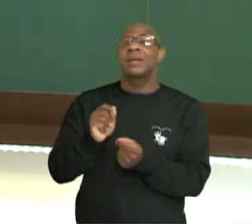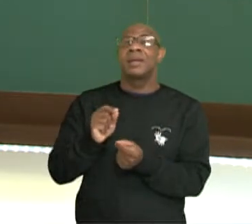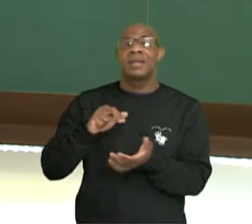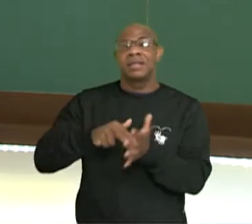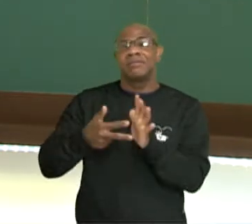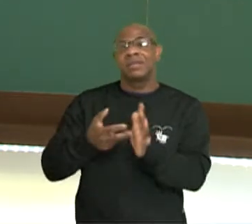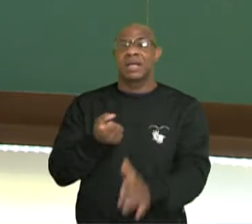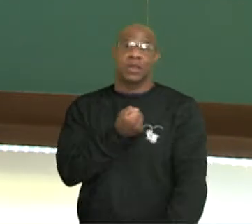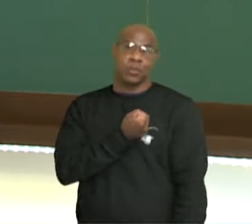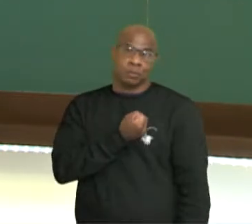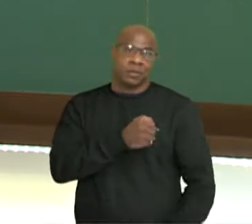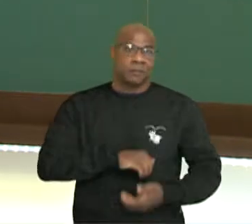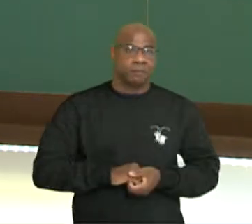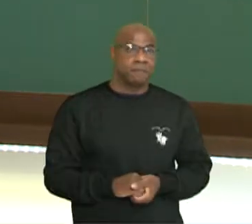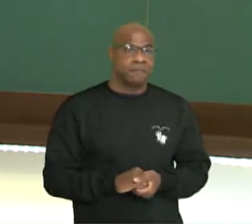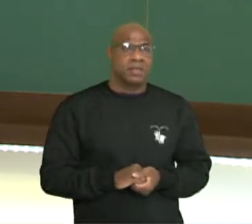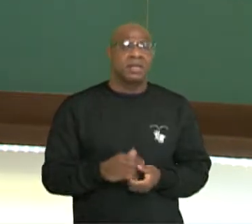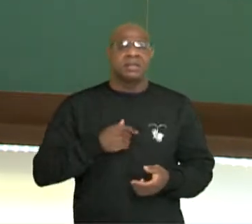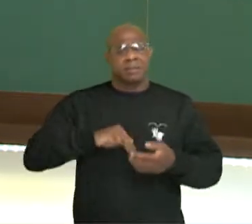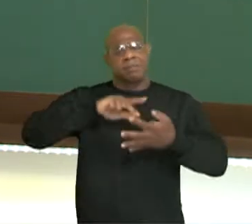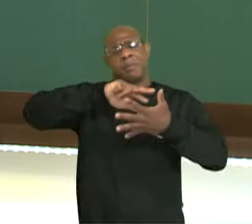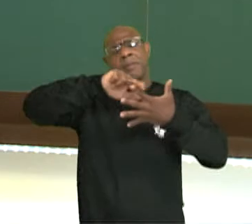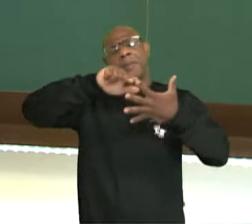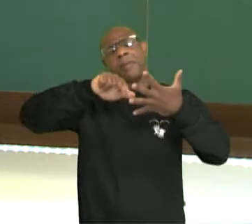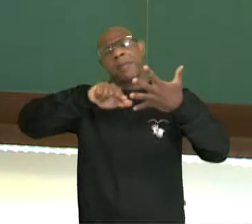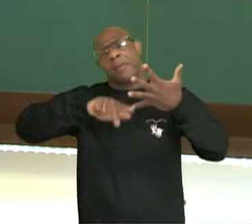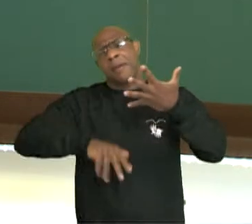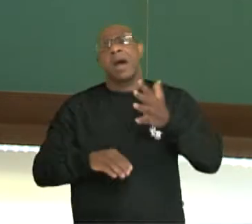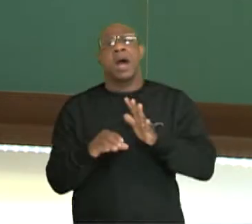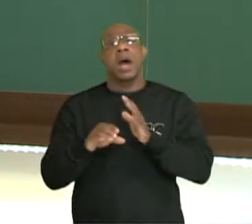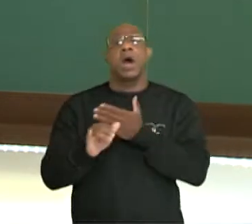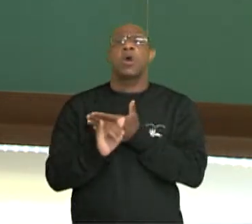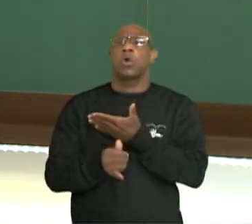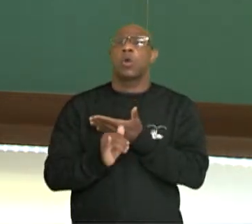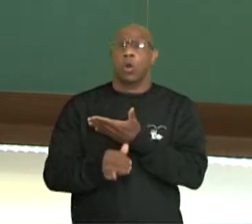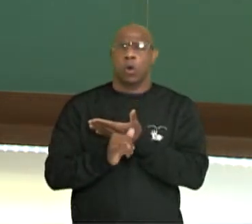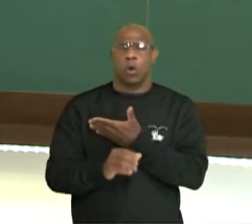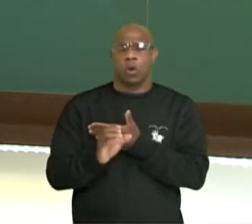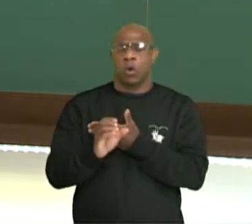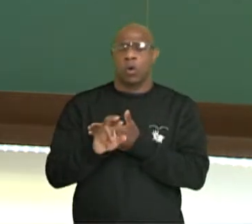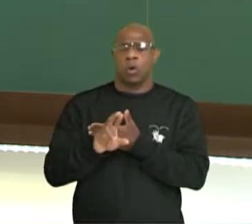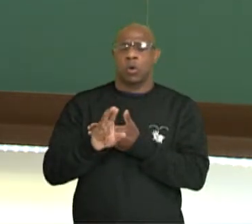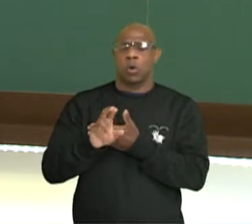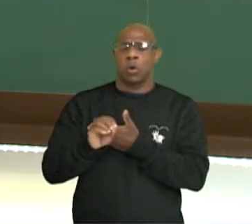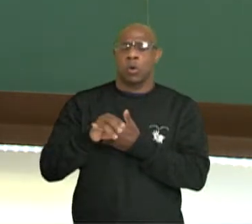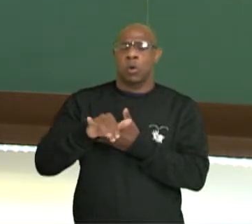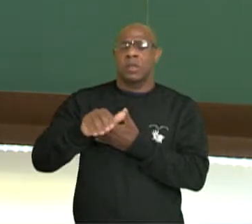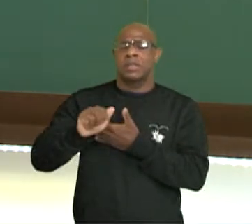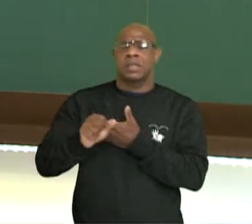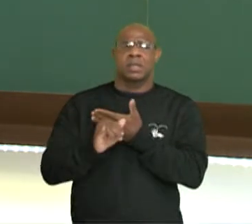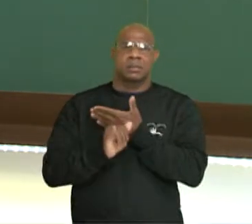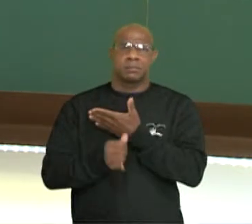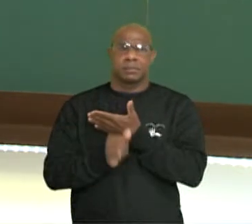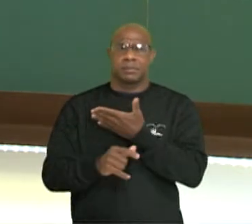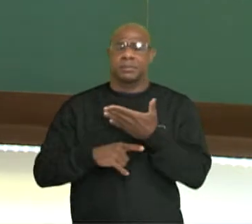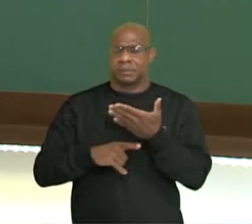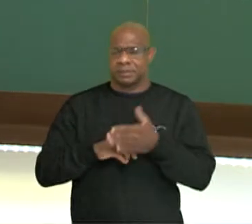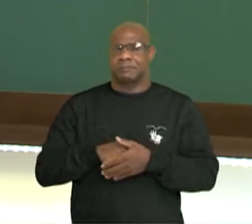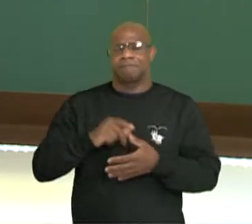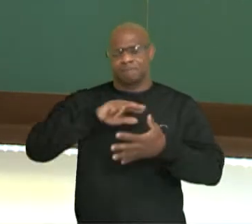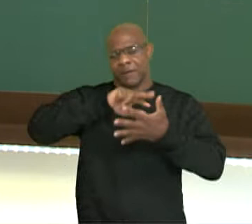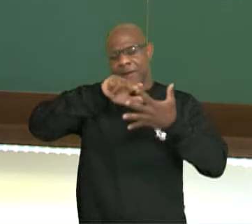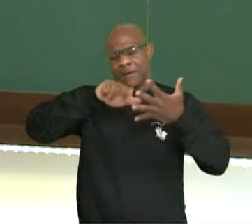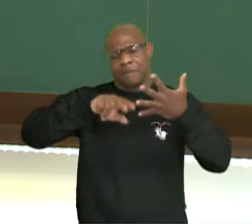Vários tipos de crônicas nós temos na nossa literatura. Você pode aproveitar os nossos estudos sobre o modernismo